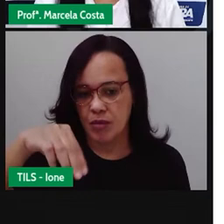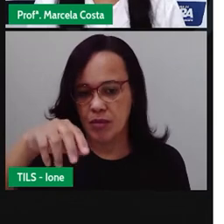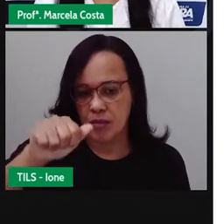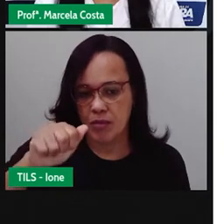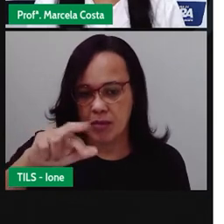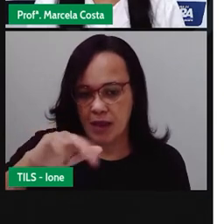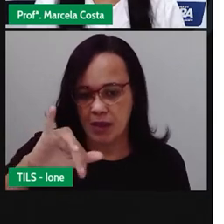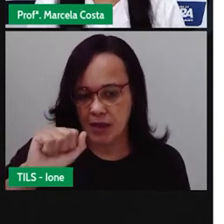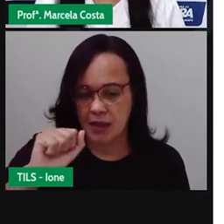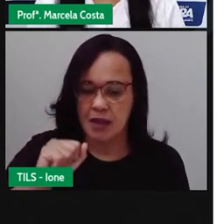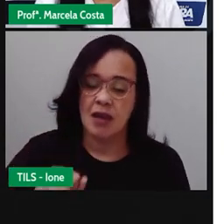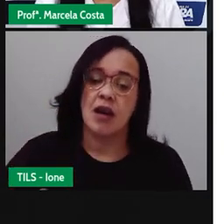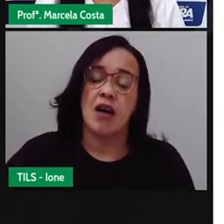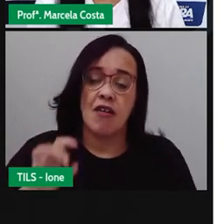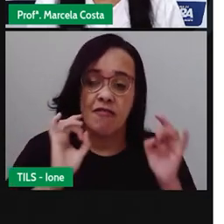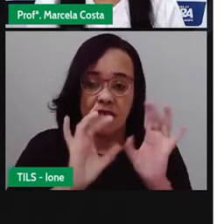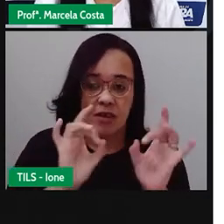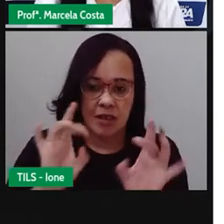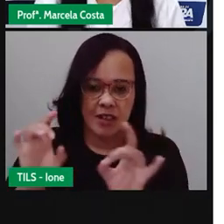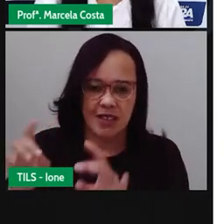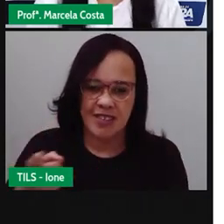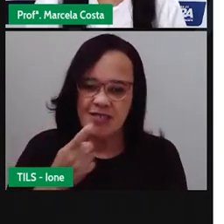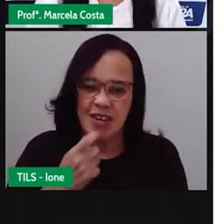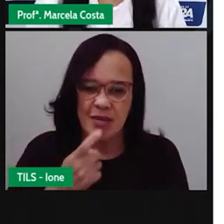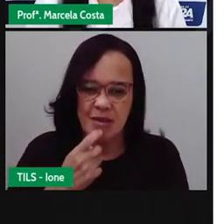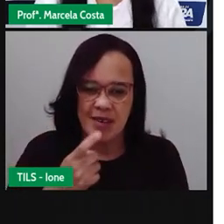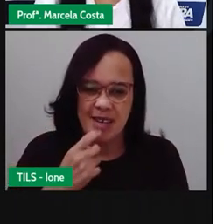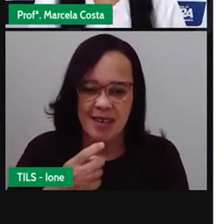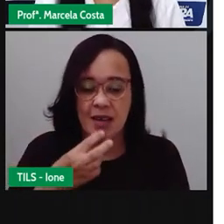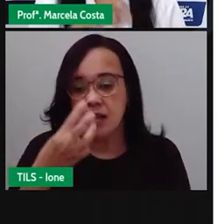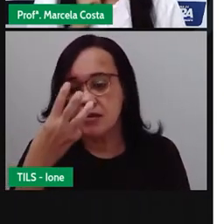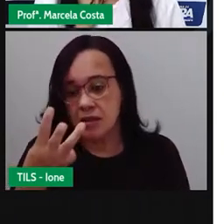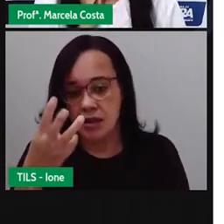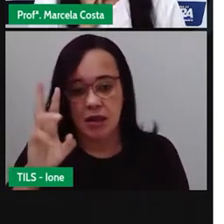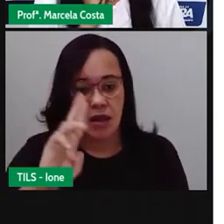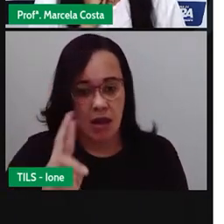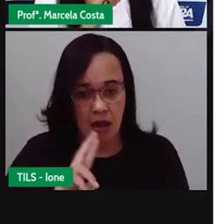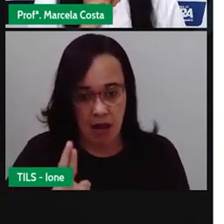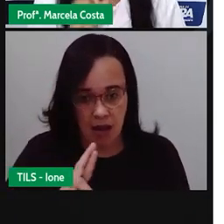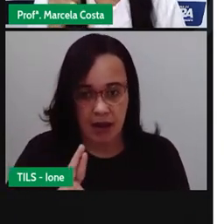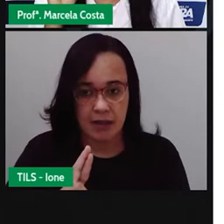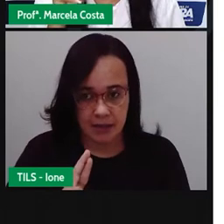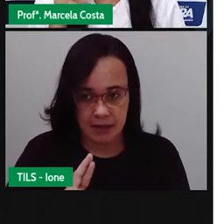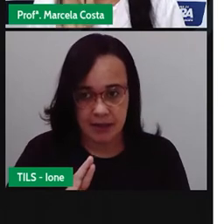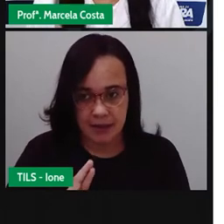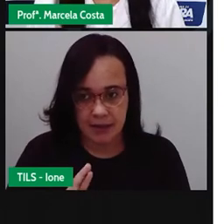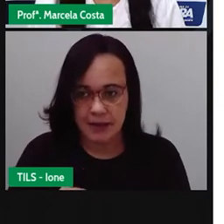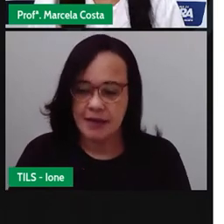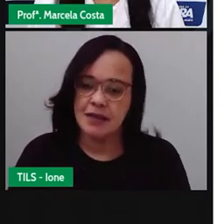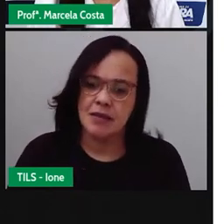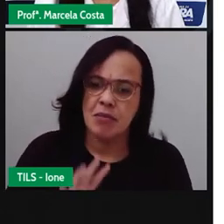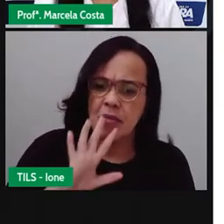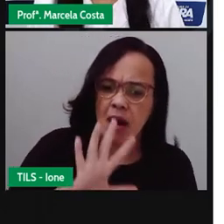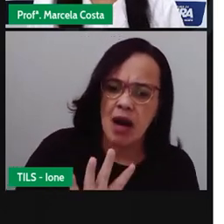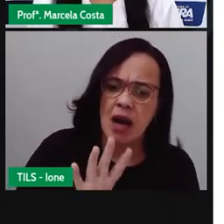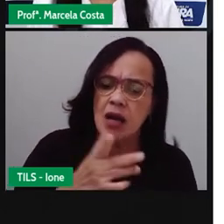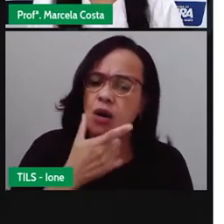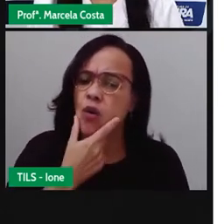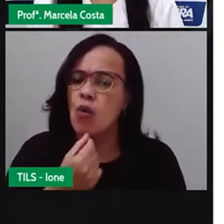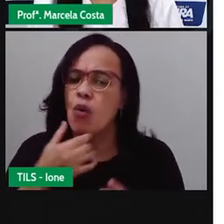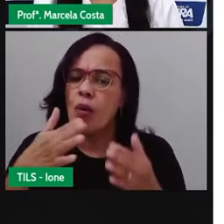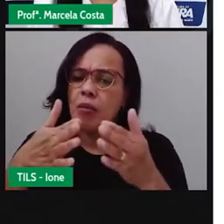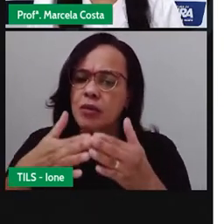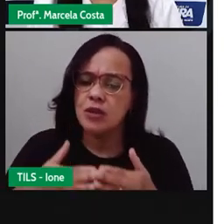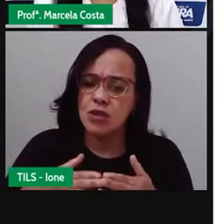3 reais. O cliente pediu duas redes. Quanto é que ele vai